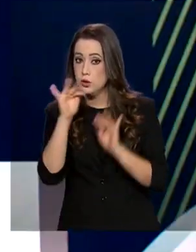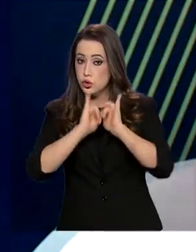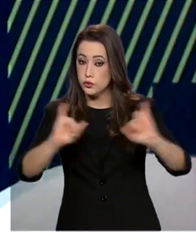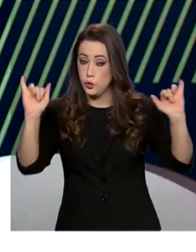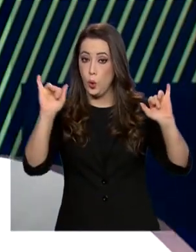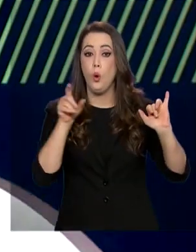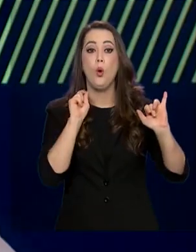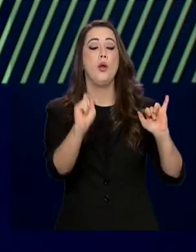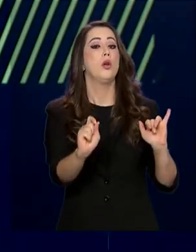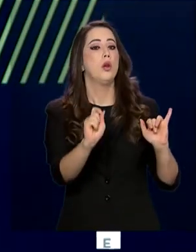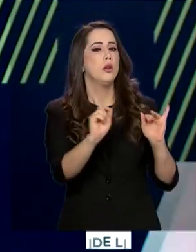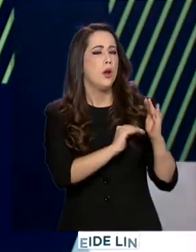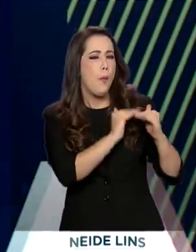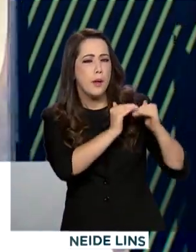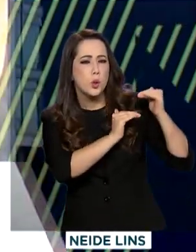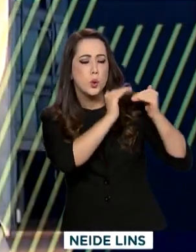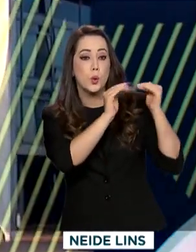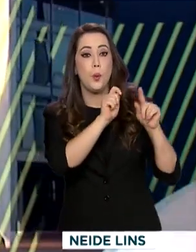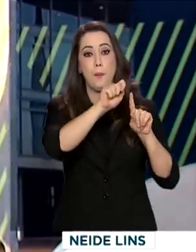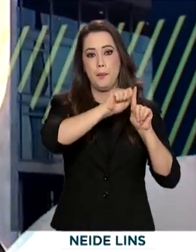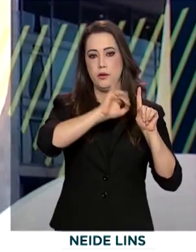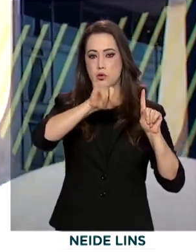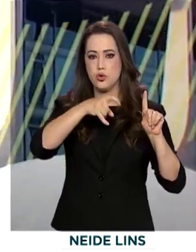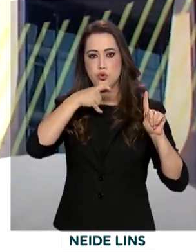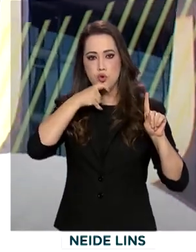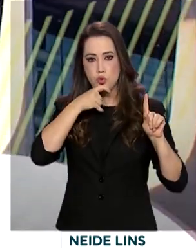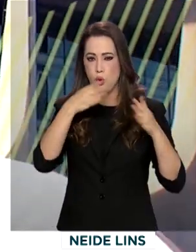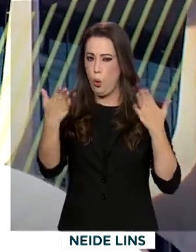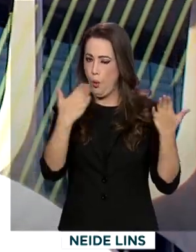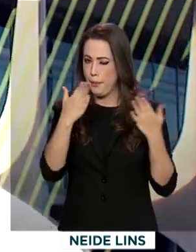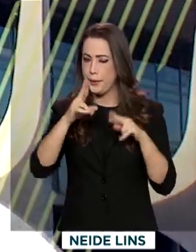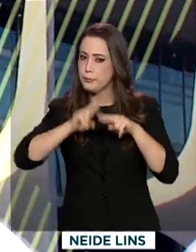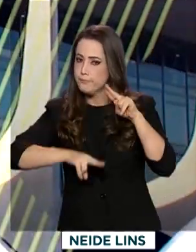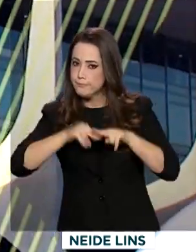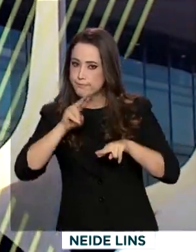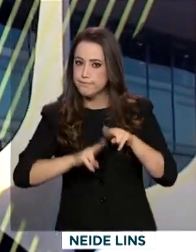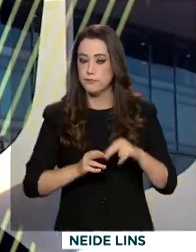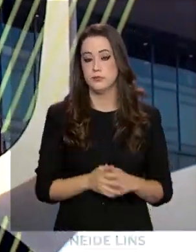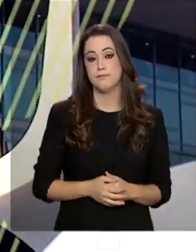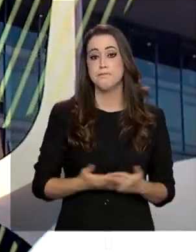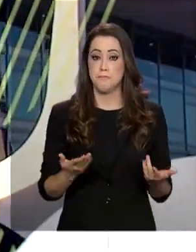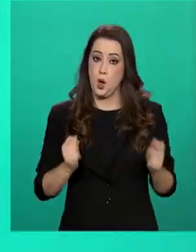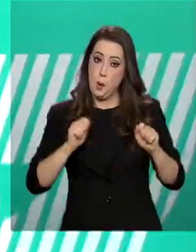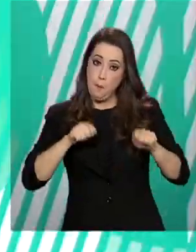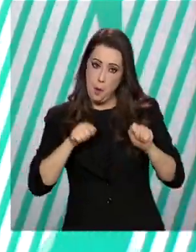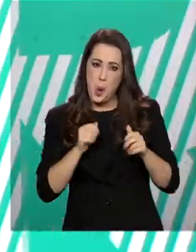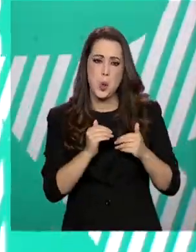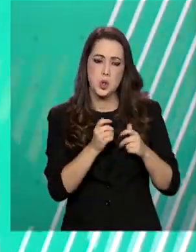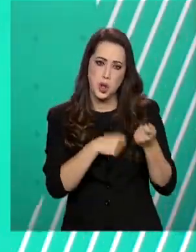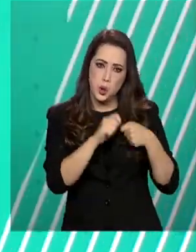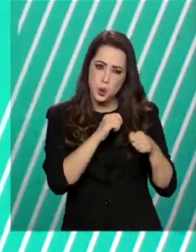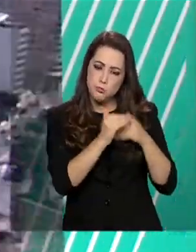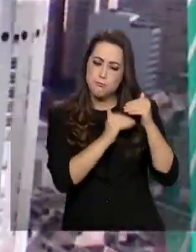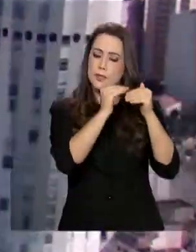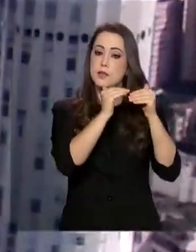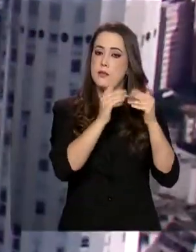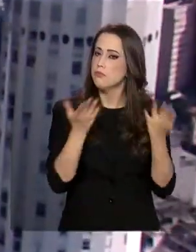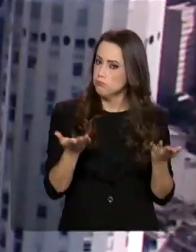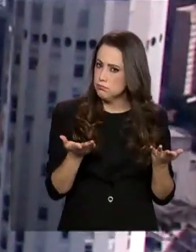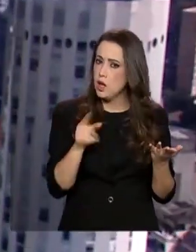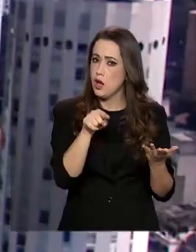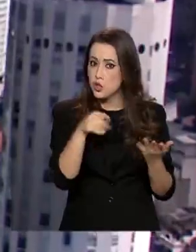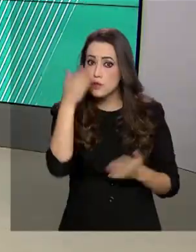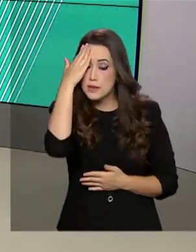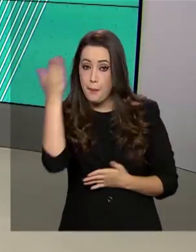divulgou agora há pouco um aumento no mês de julho comparado a junho. Reflexos de uma retomada da economia? É o que nós